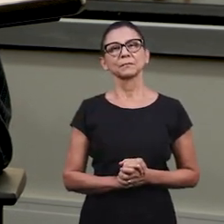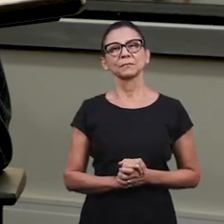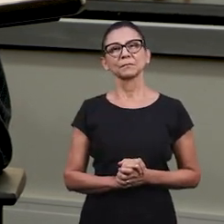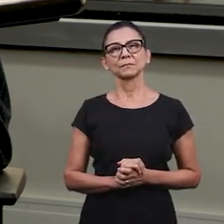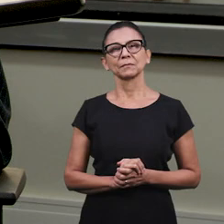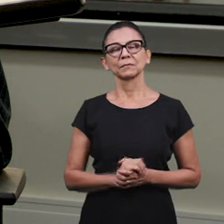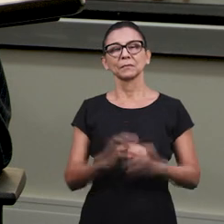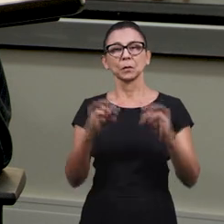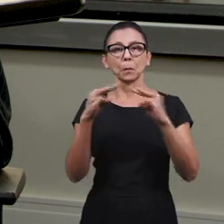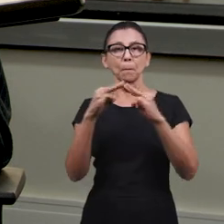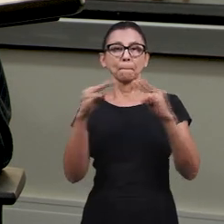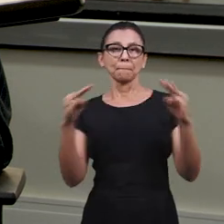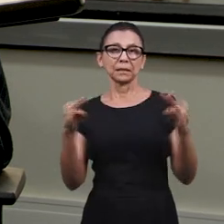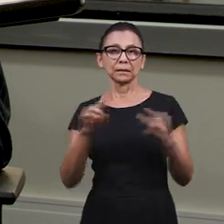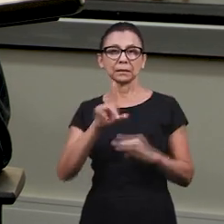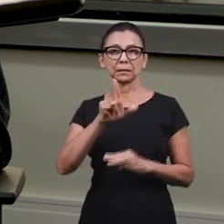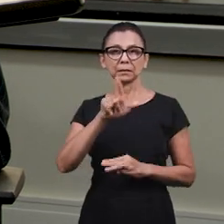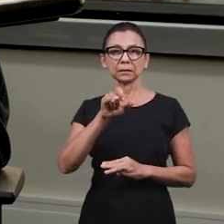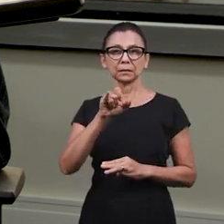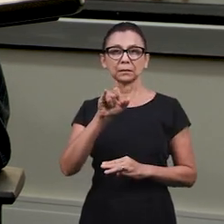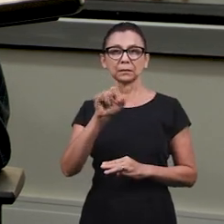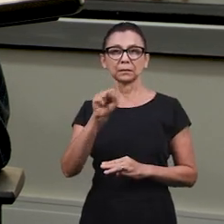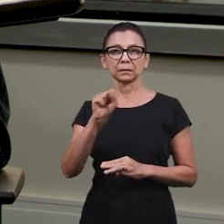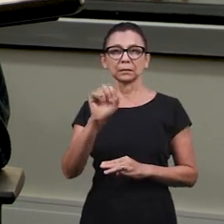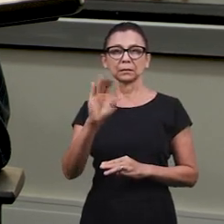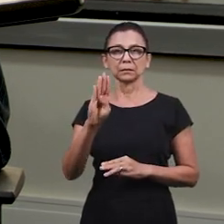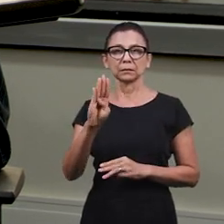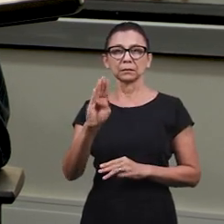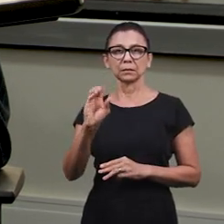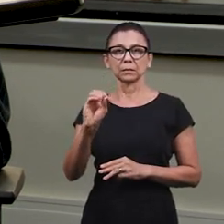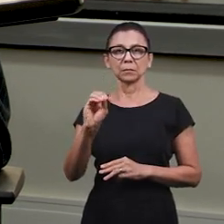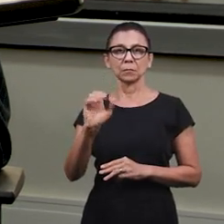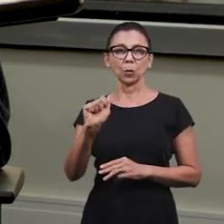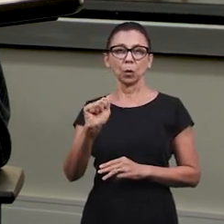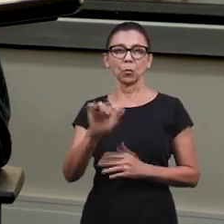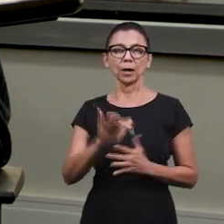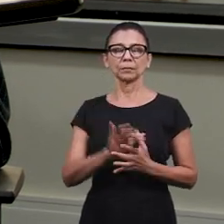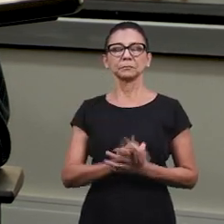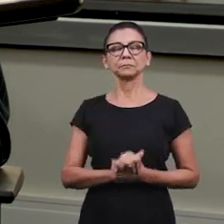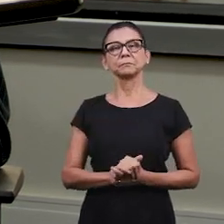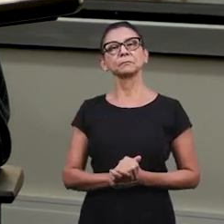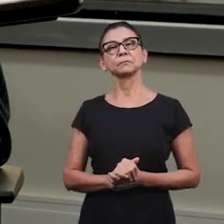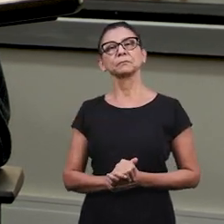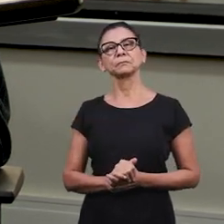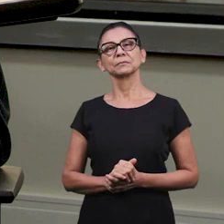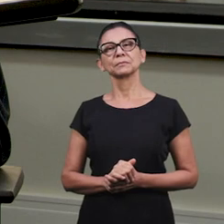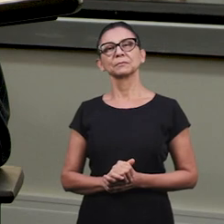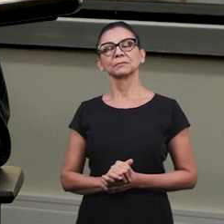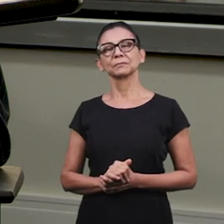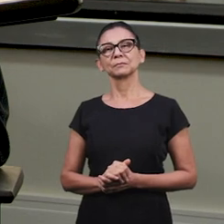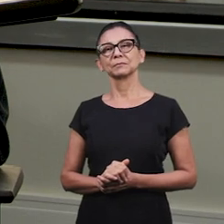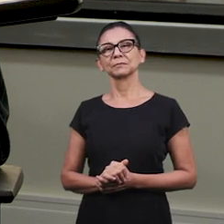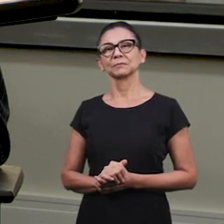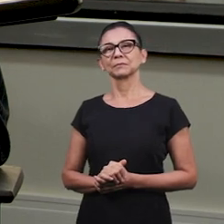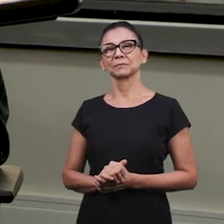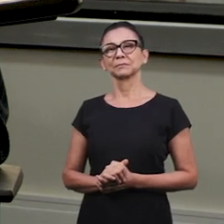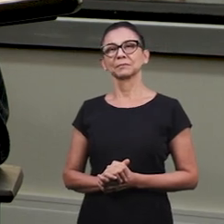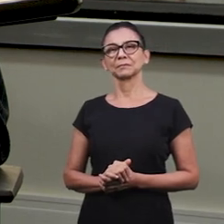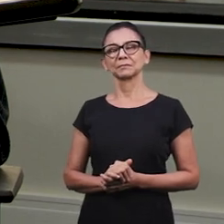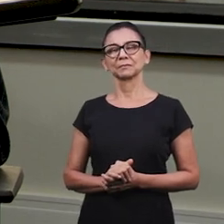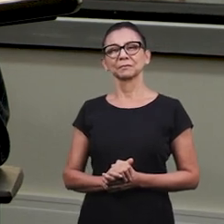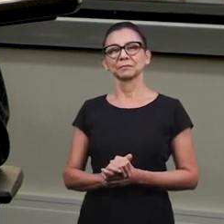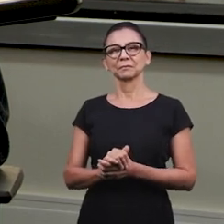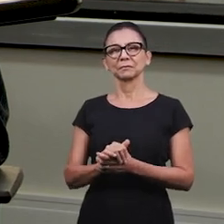Portugal, em Lisboa. Nós temos um Manaim, em Lisboa, em Portugal, e quem enviou essa contribuição foi o nosso irmão